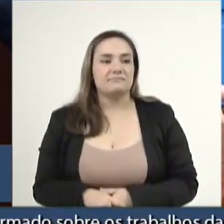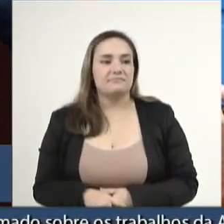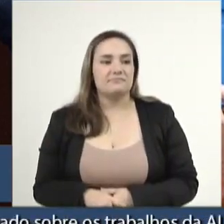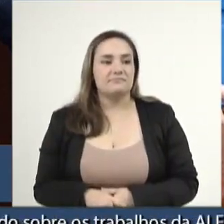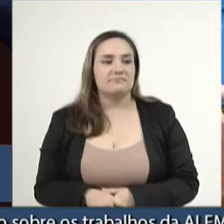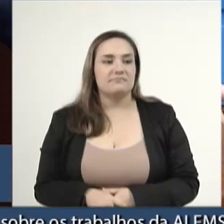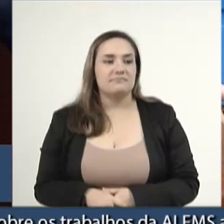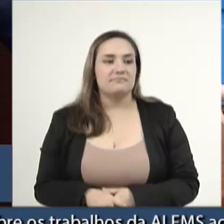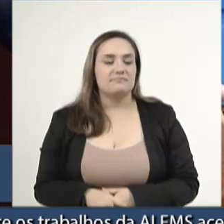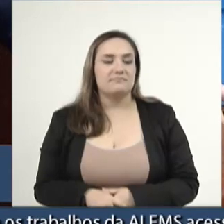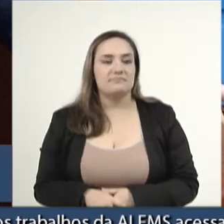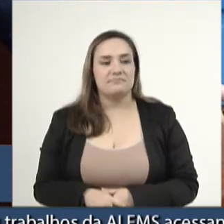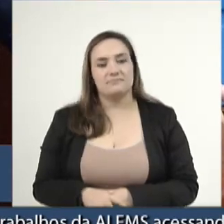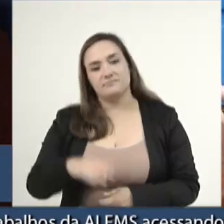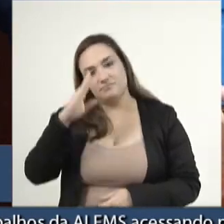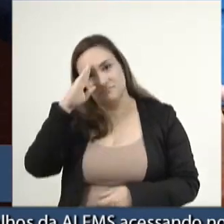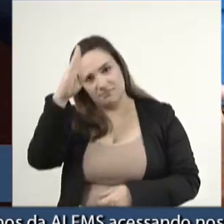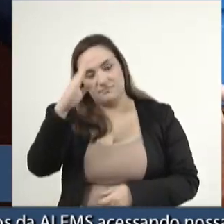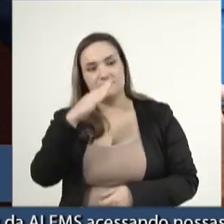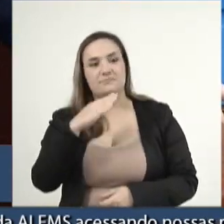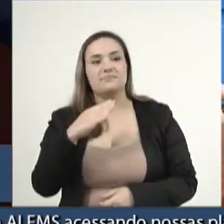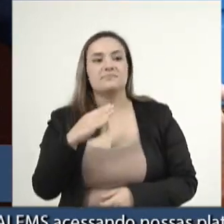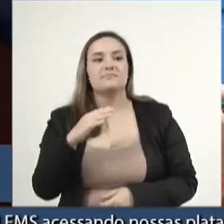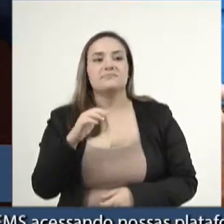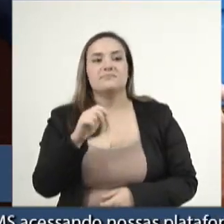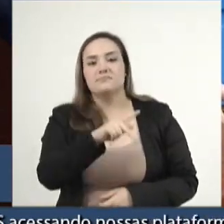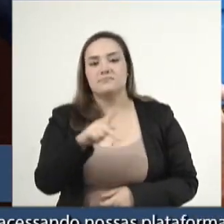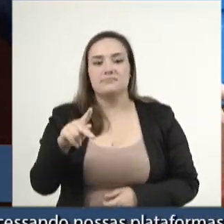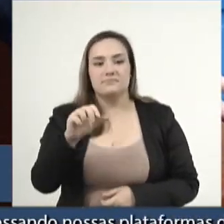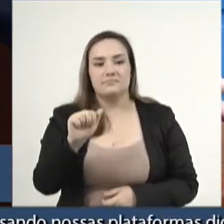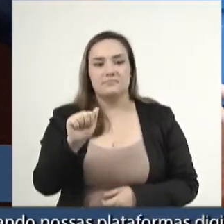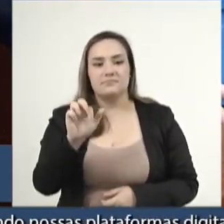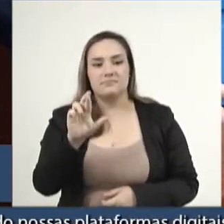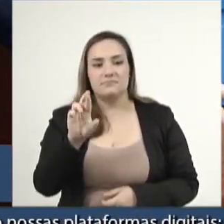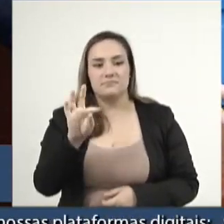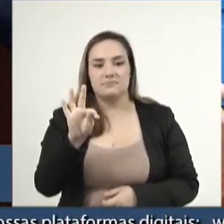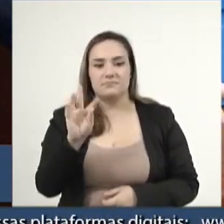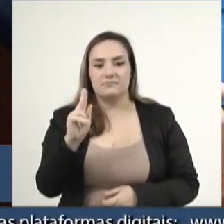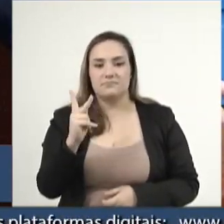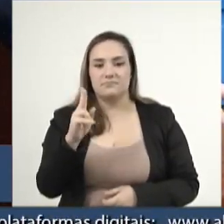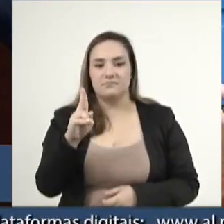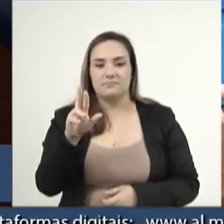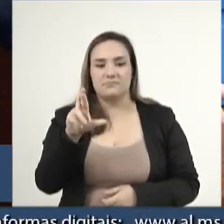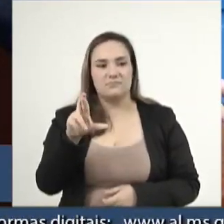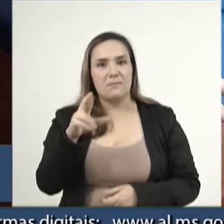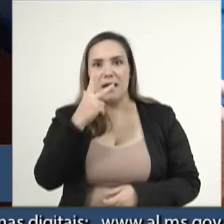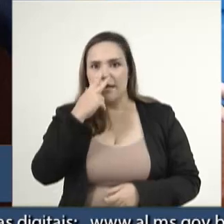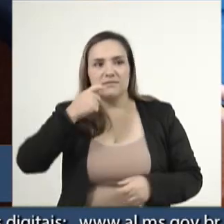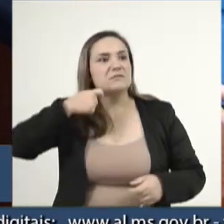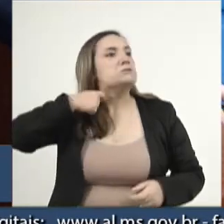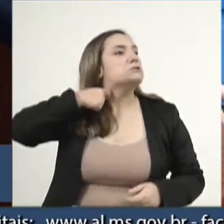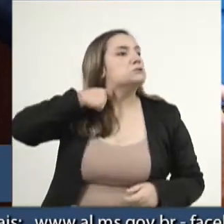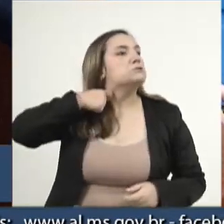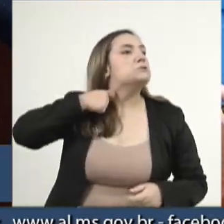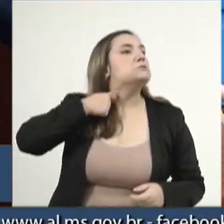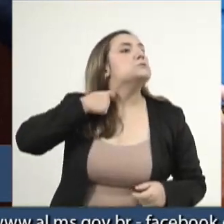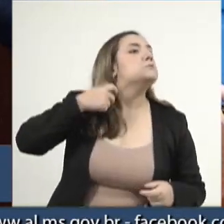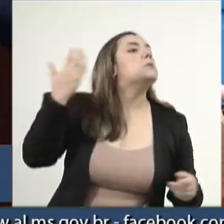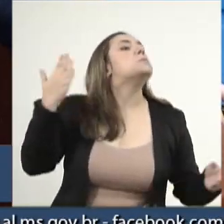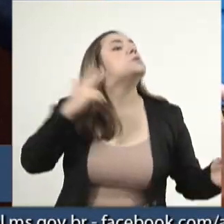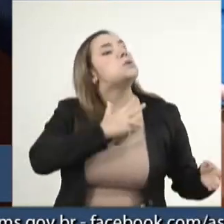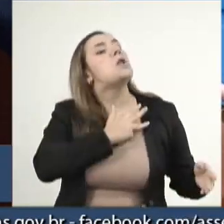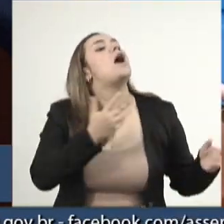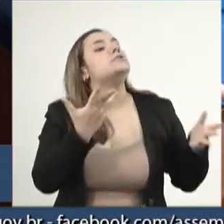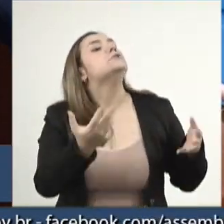principalmente o presidente Arthur Lira, coloca uma faca no pescoço do presidente Lula o tempo todo para